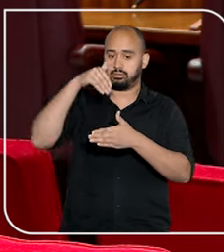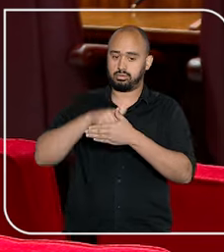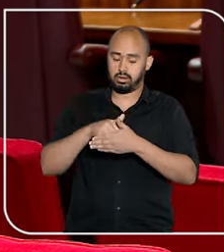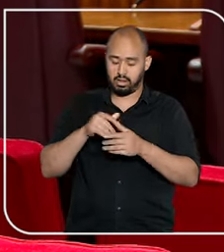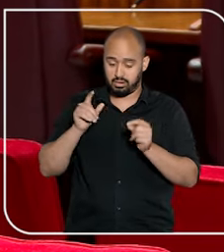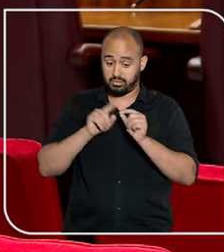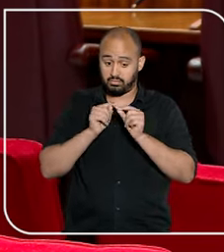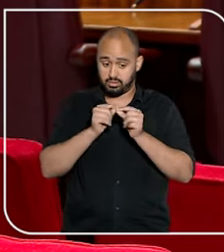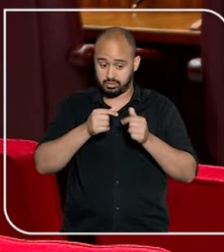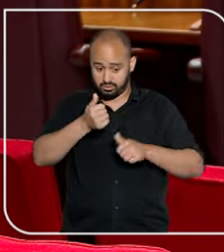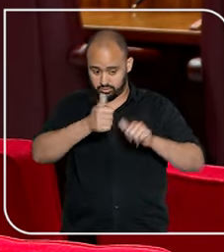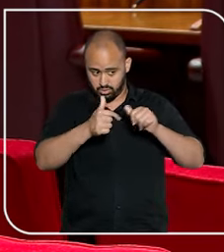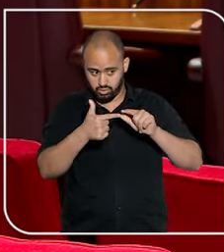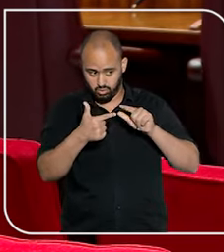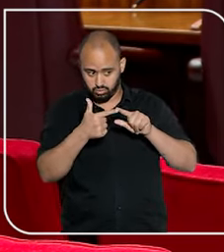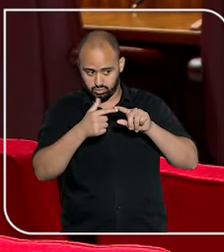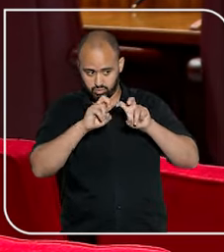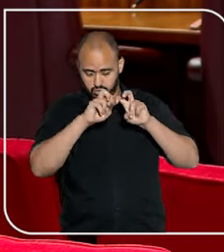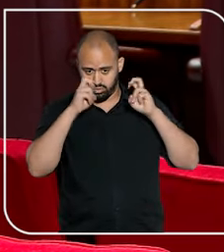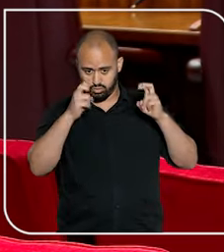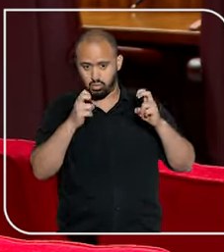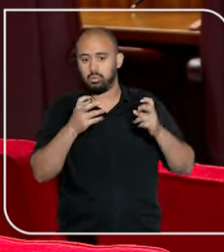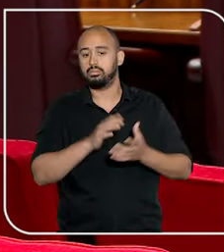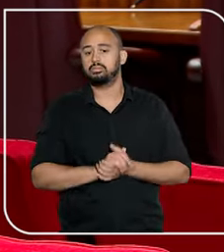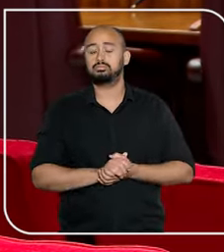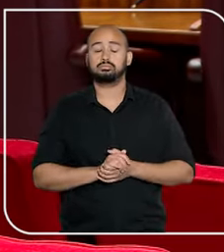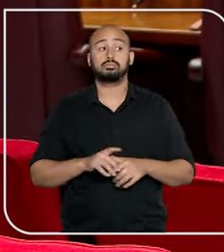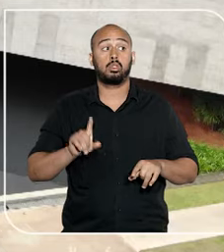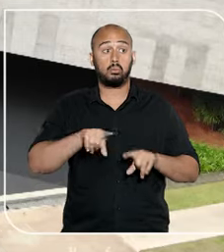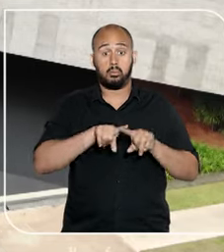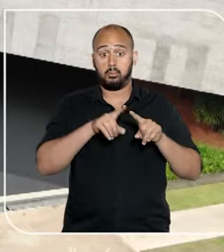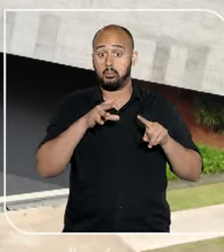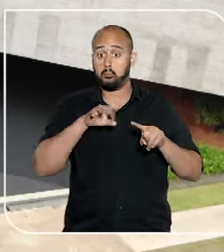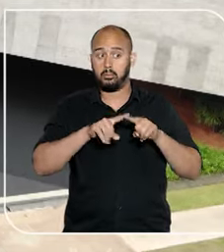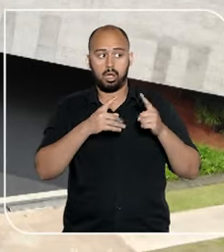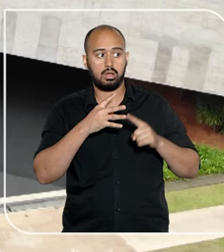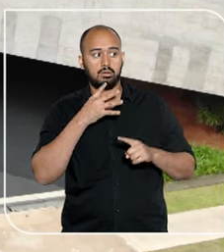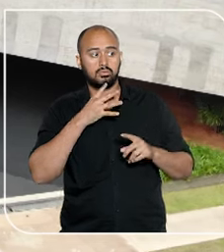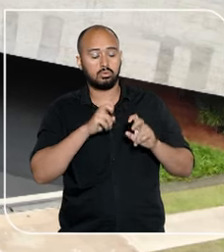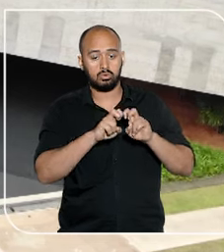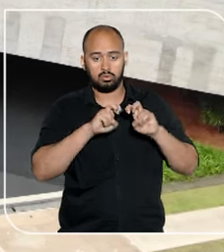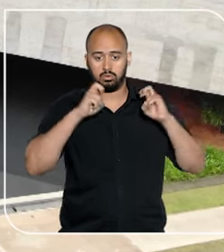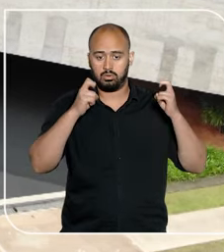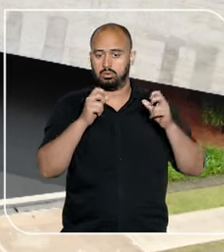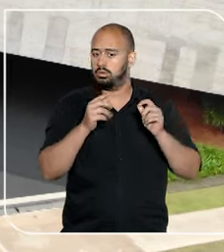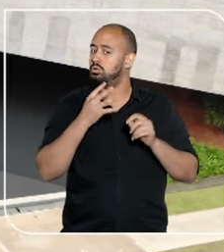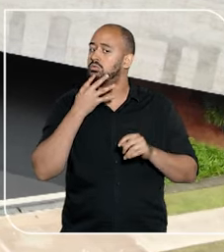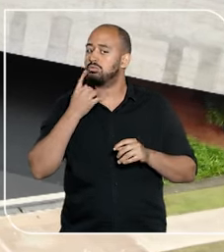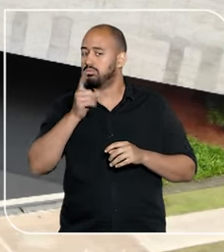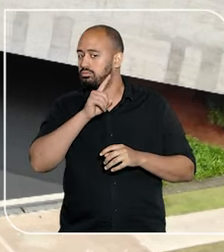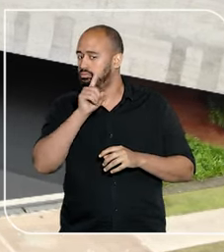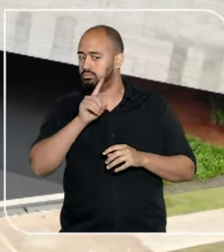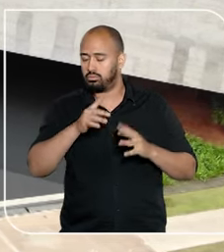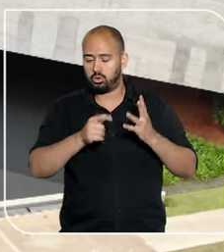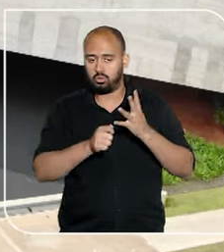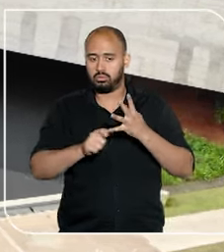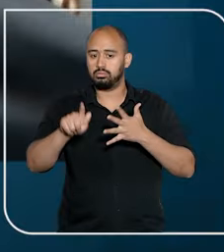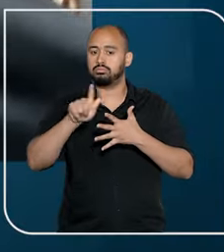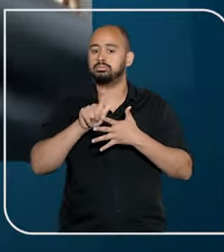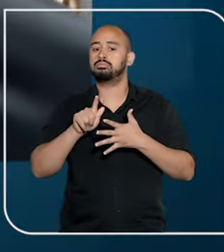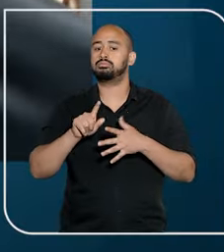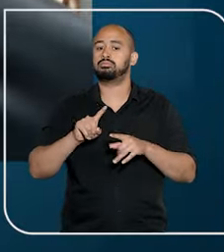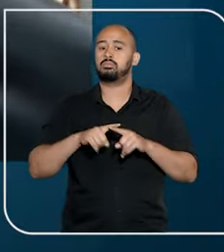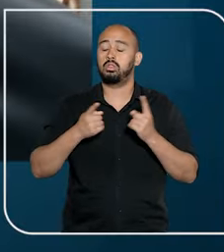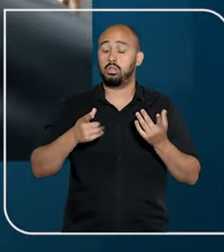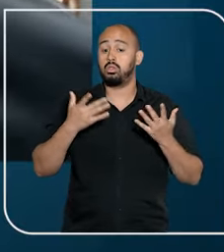para que essa decisão fosse revista pela segunda turma da corte. Mas o colegiado não conheceu do agravo. O atual relator do recurso